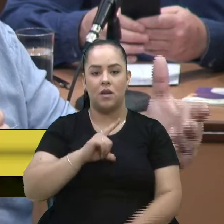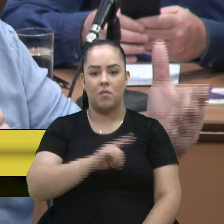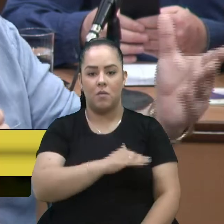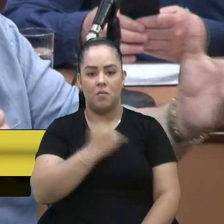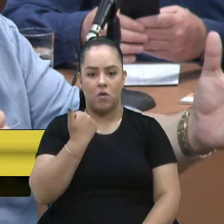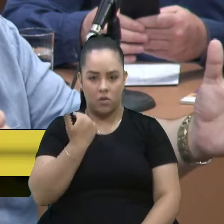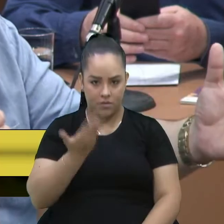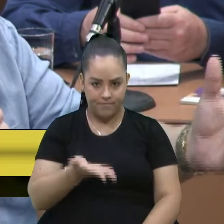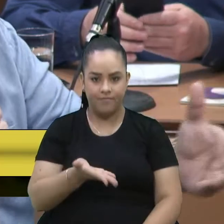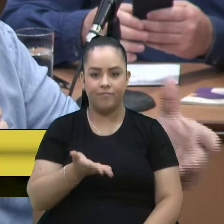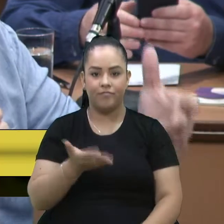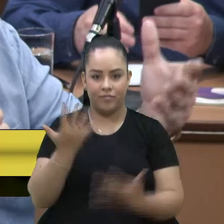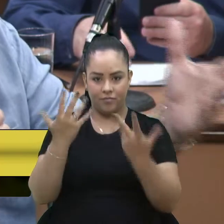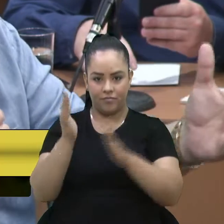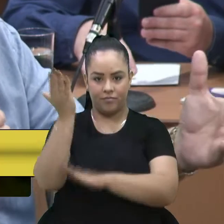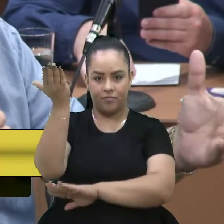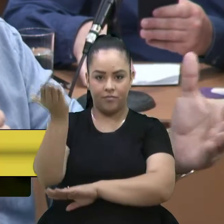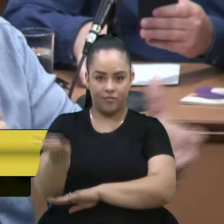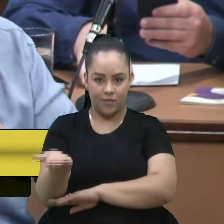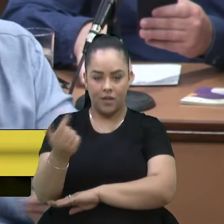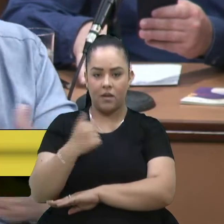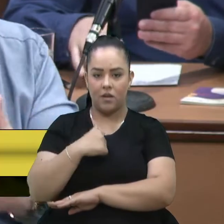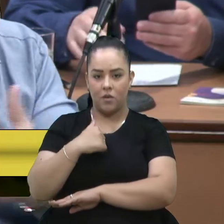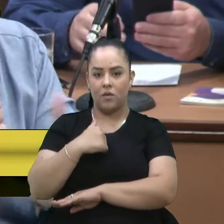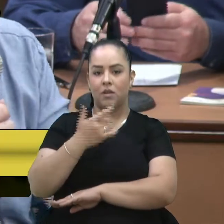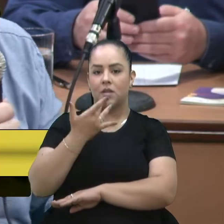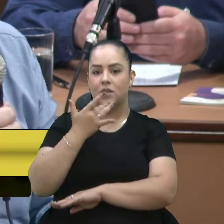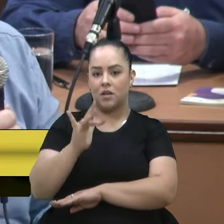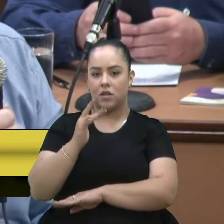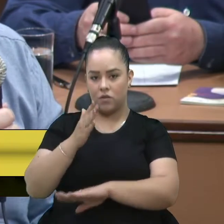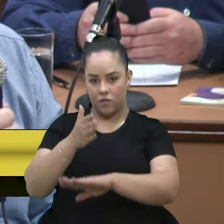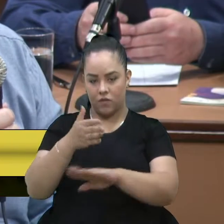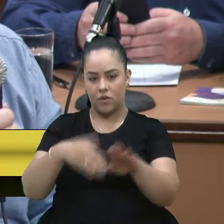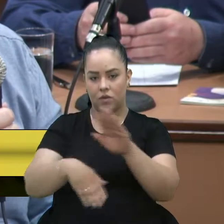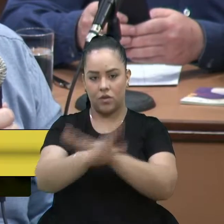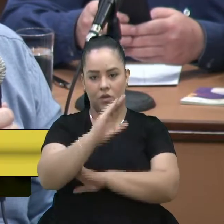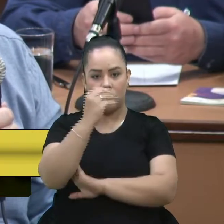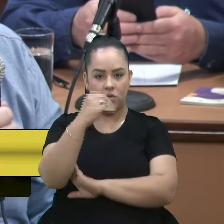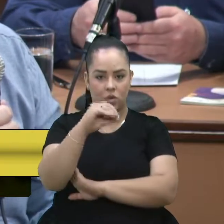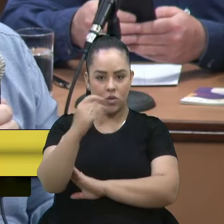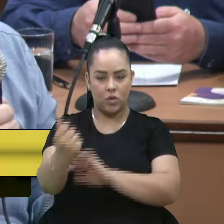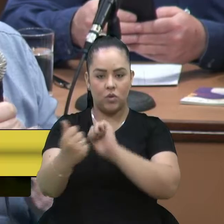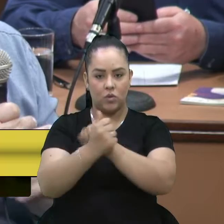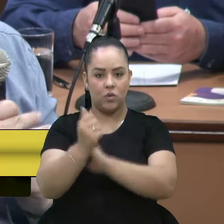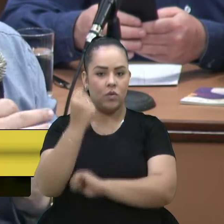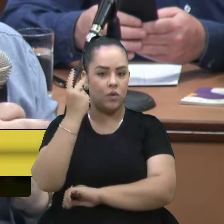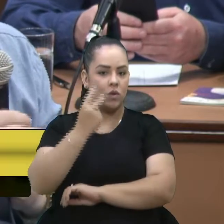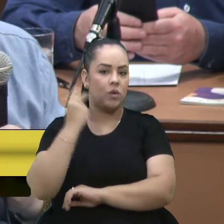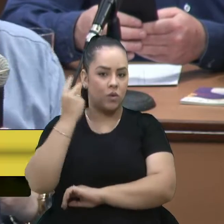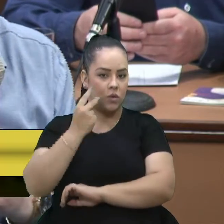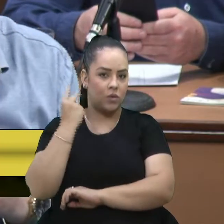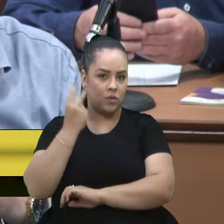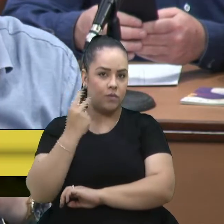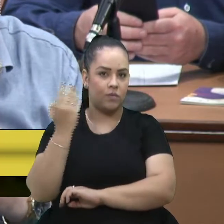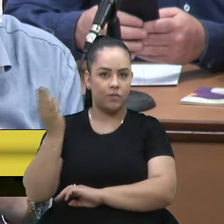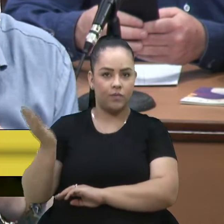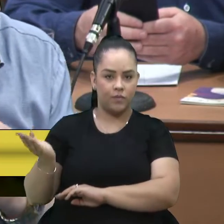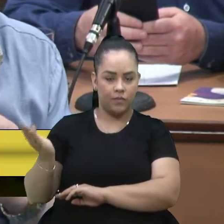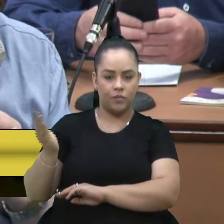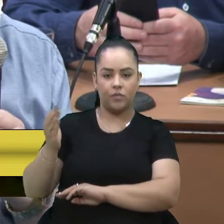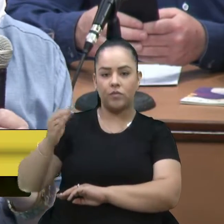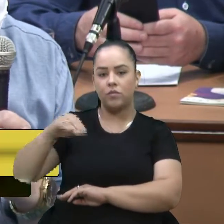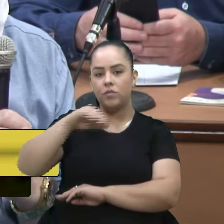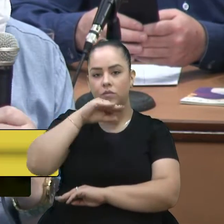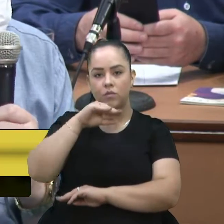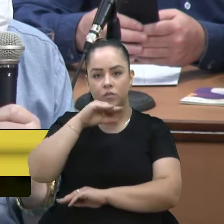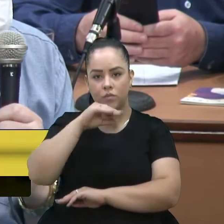Então, parabenizo o senhor. Hoje à tarde, eu também estou indo a Porto Alegre, juntamente com o vereador Bortoluz.